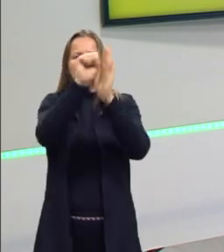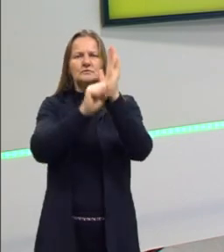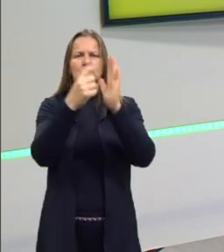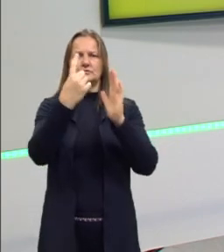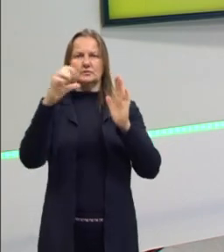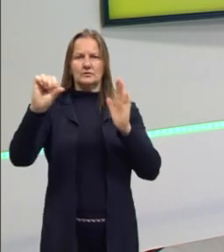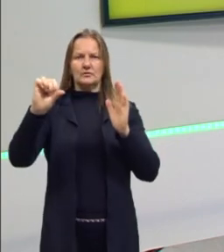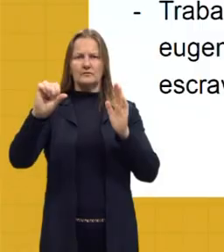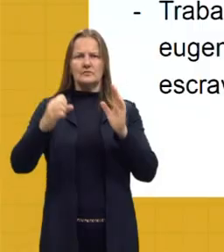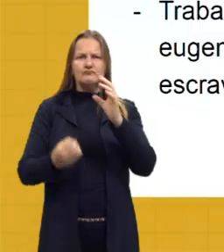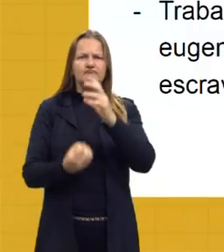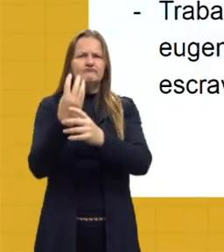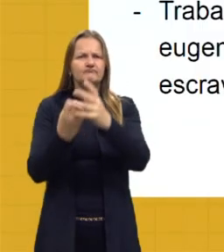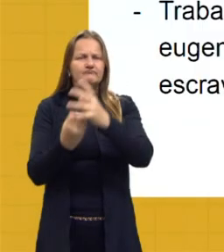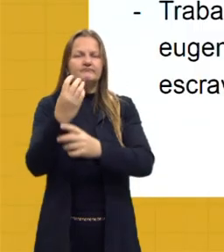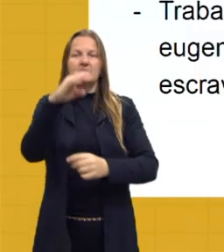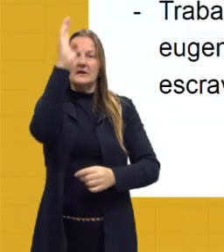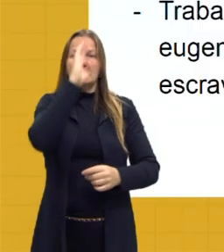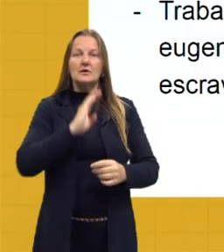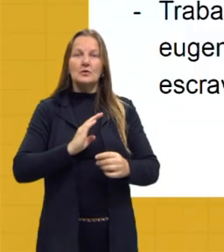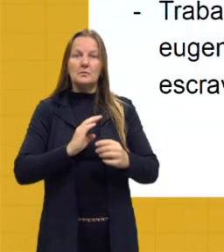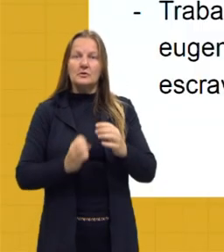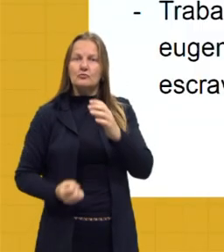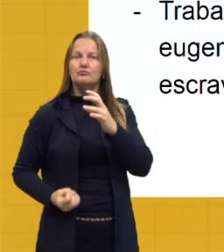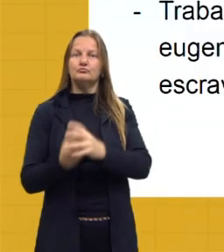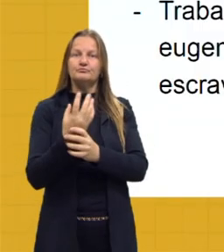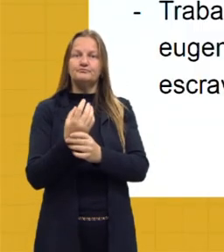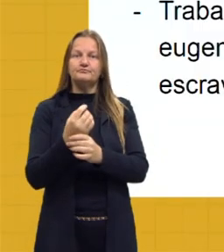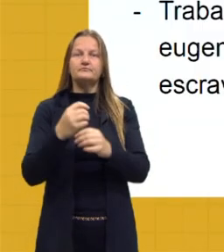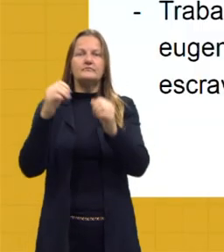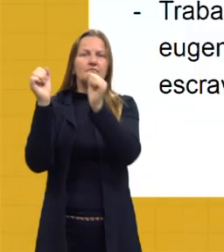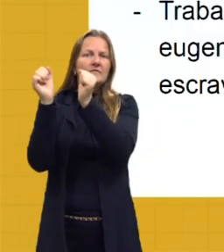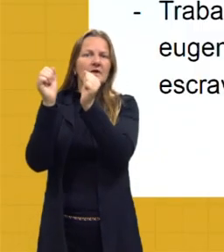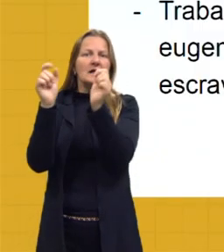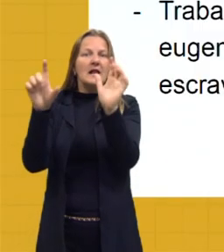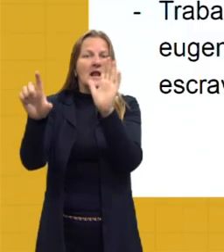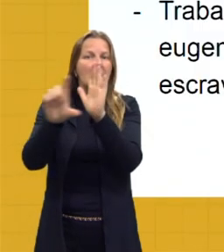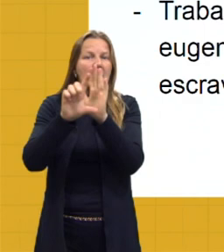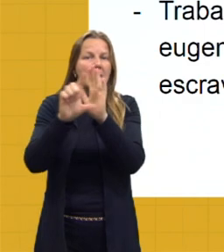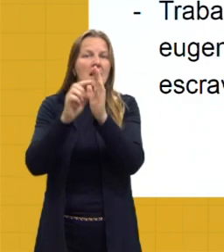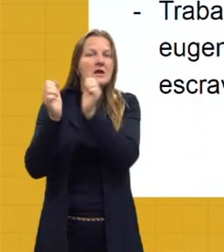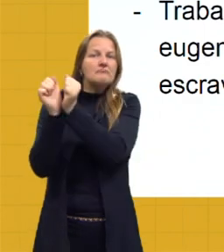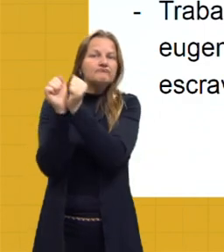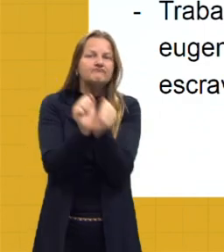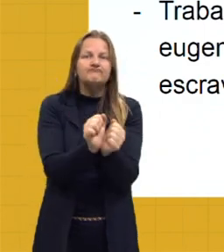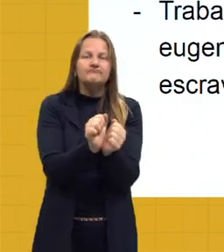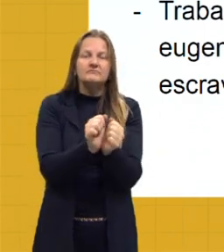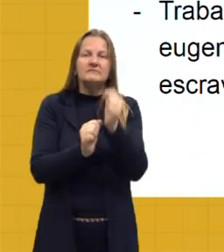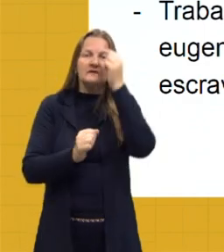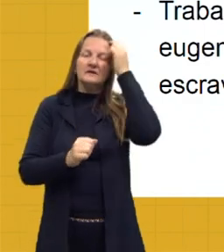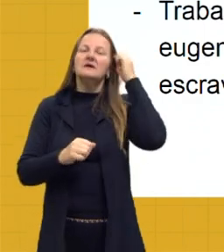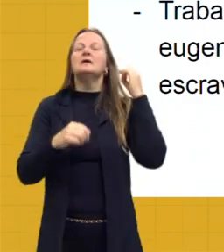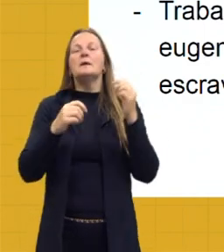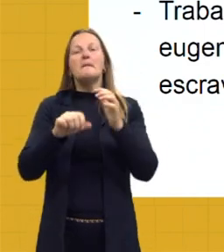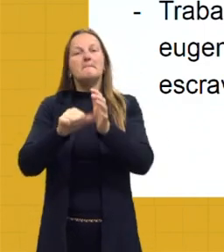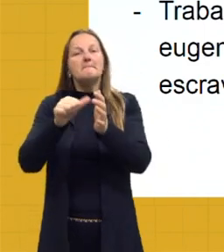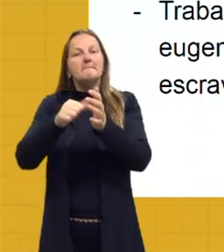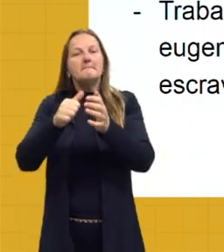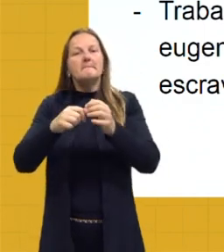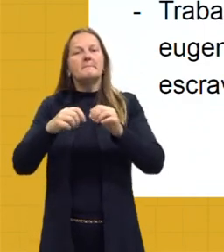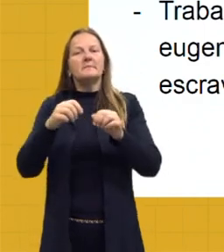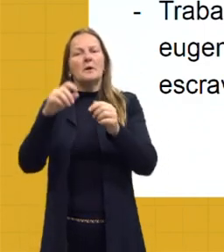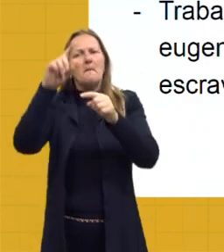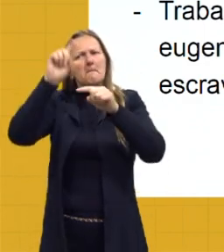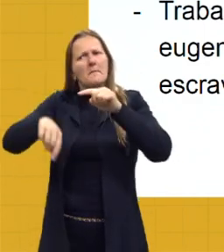pouco a pouco criando leis abolicionistas. Ele foi acabando com a escravidão aos pouquinhos. Primeiro ele proibiu o